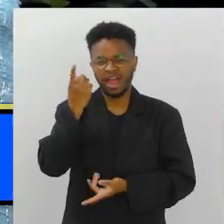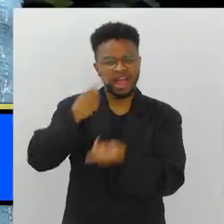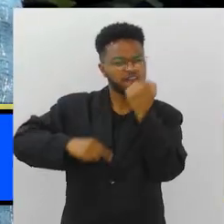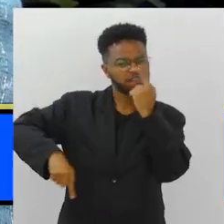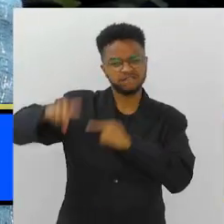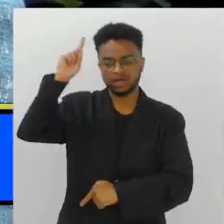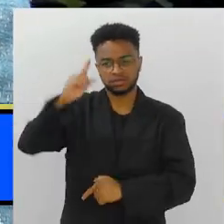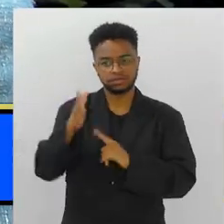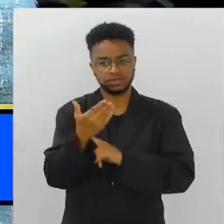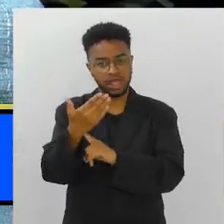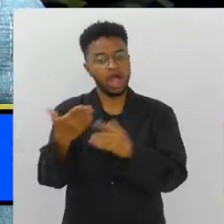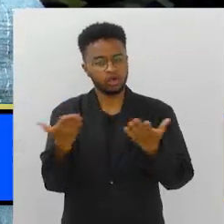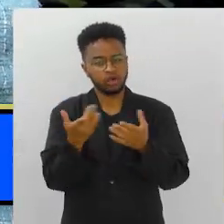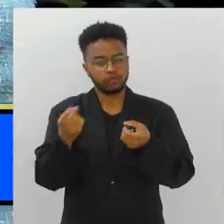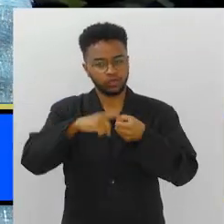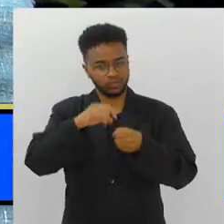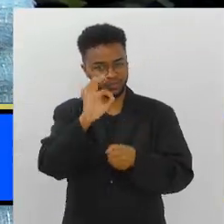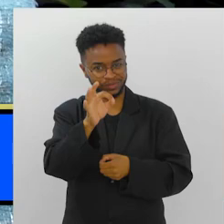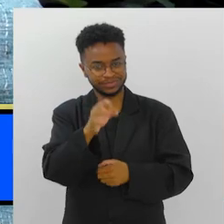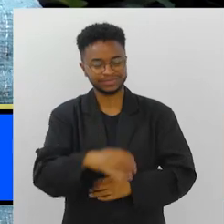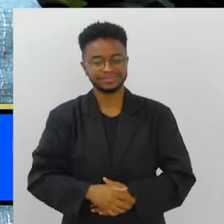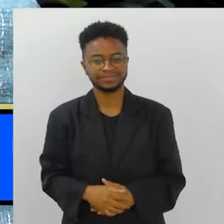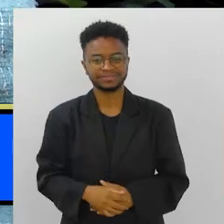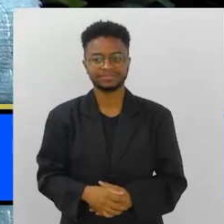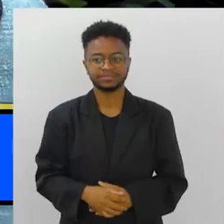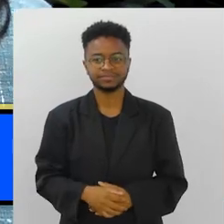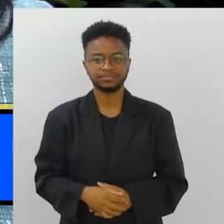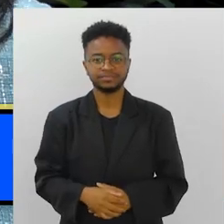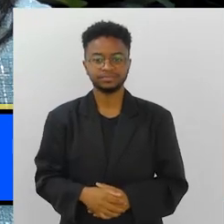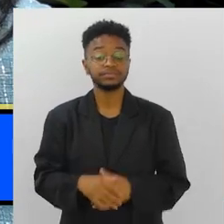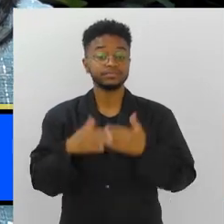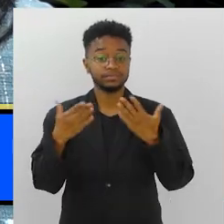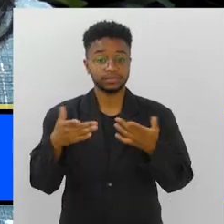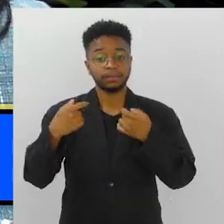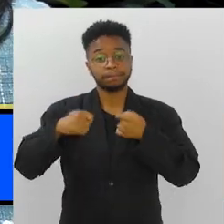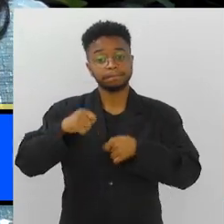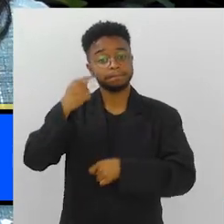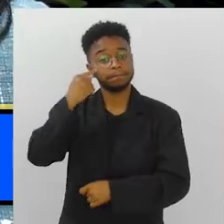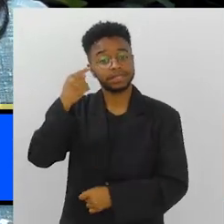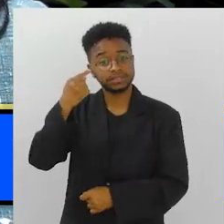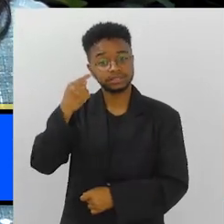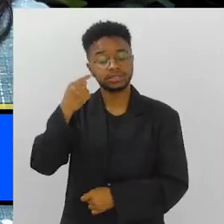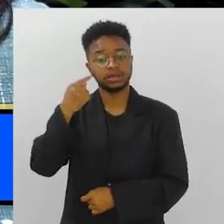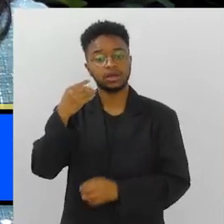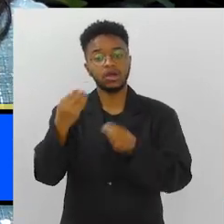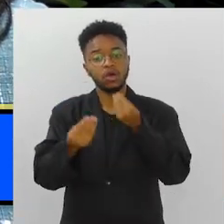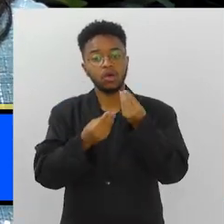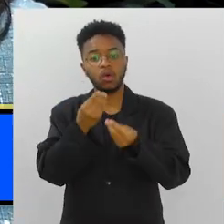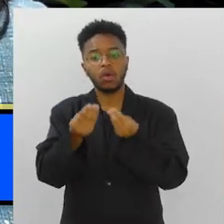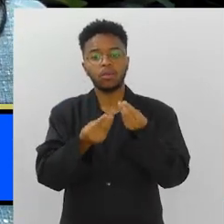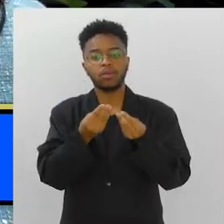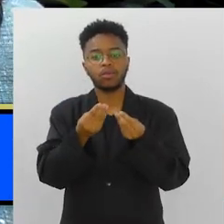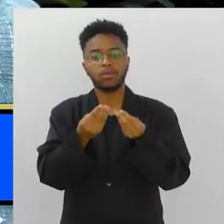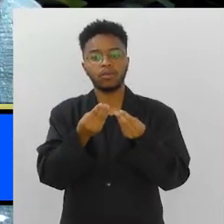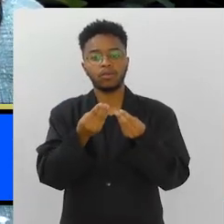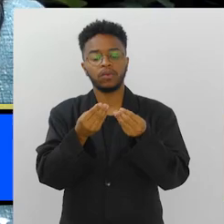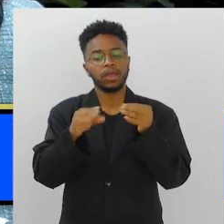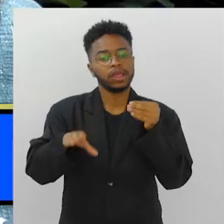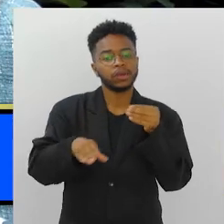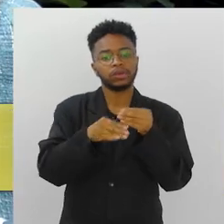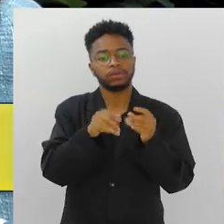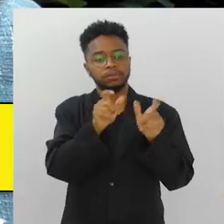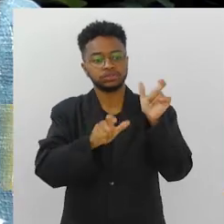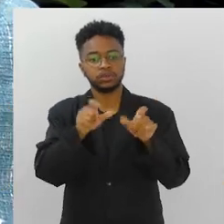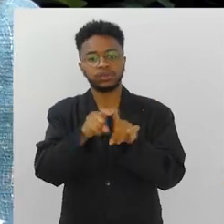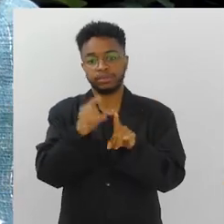Foi um avanço incrível. Inclusive, elas estão voltando de novo essas maquininhas e é preciso pensar em incluir as pessoas. E